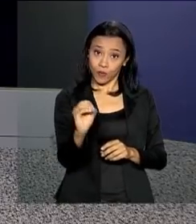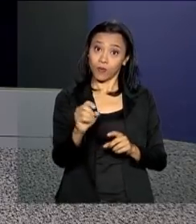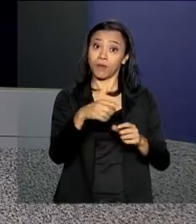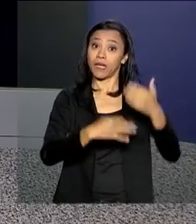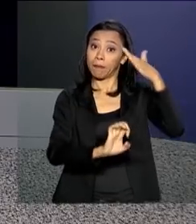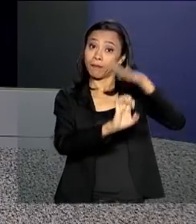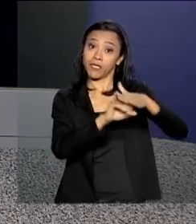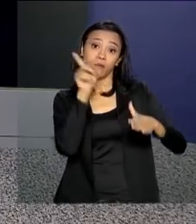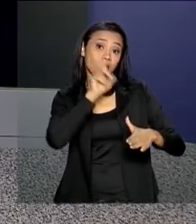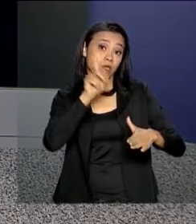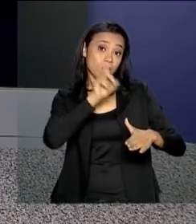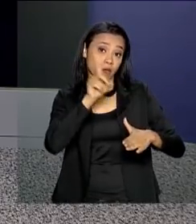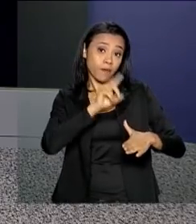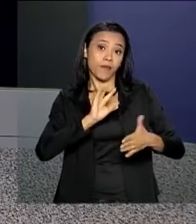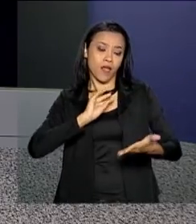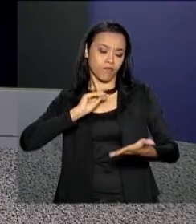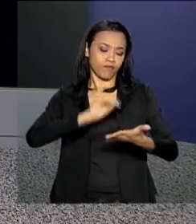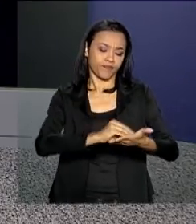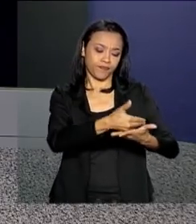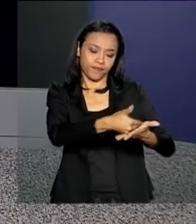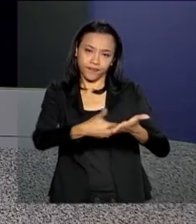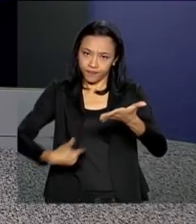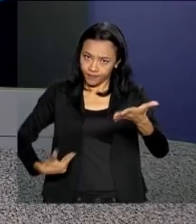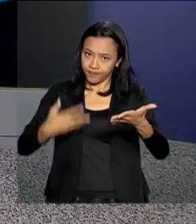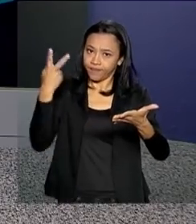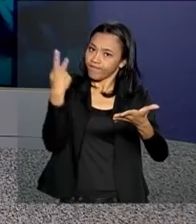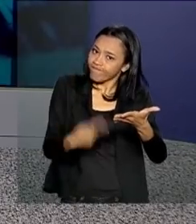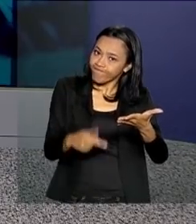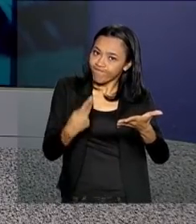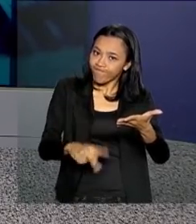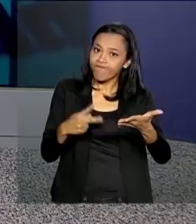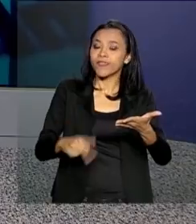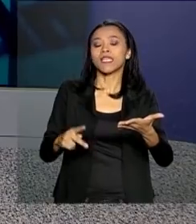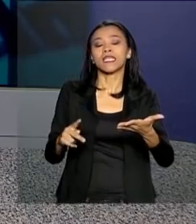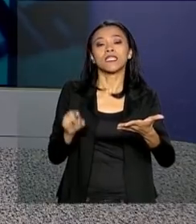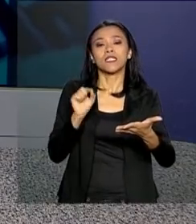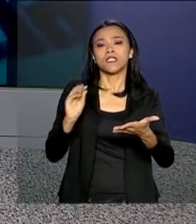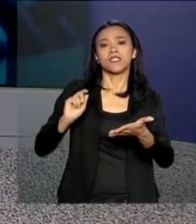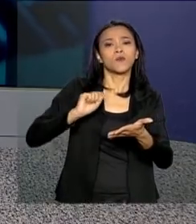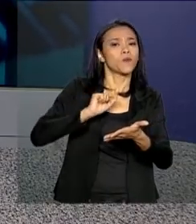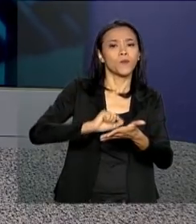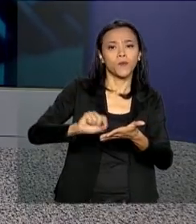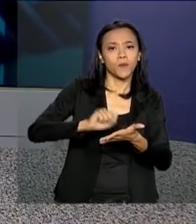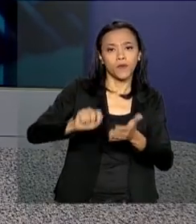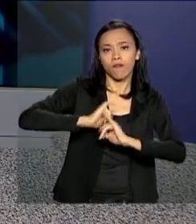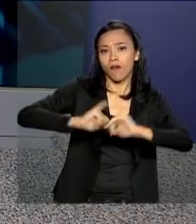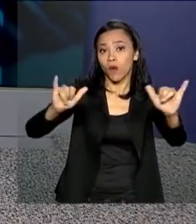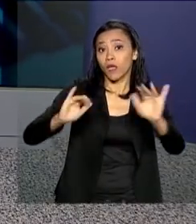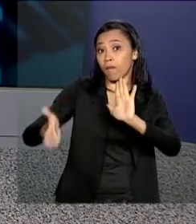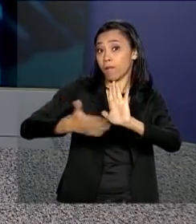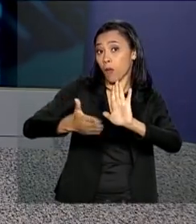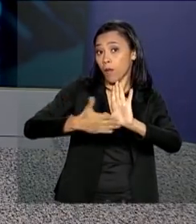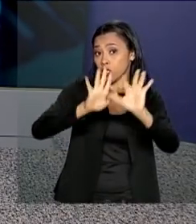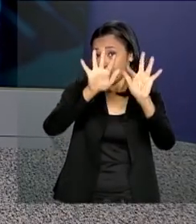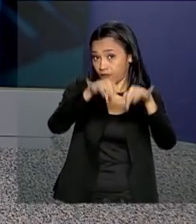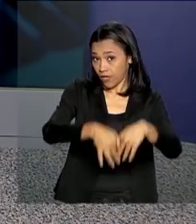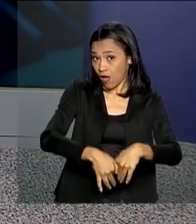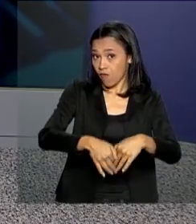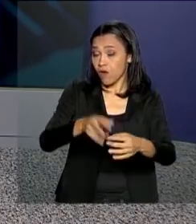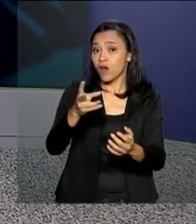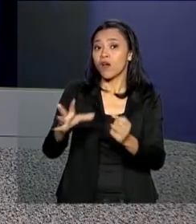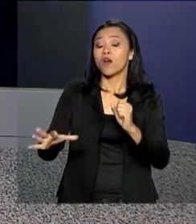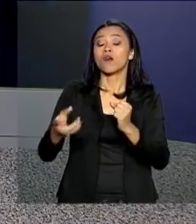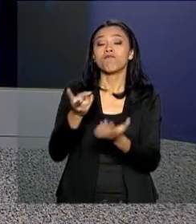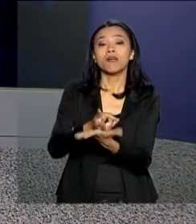Boeing. Em nota, a Secretaria de Comunicação Social da Presidência da República informou que a proposta final preserva a